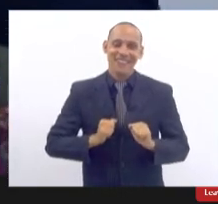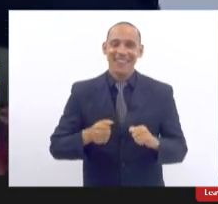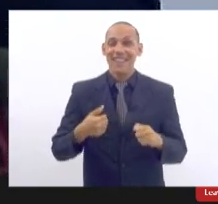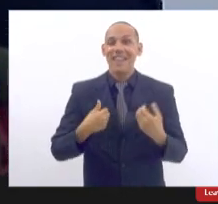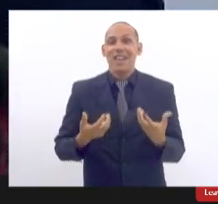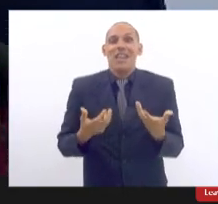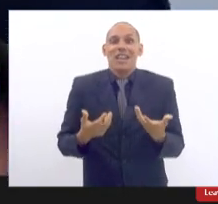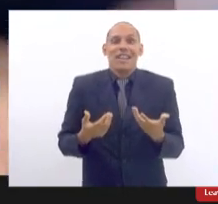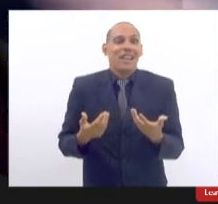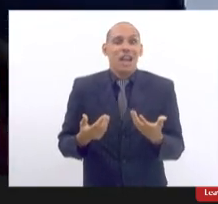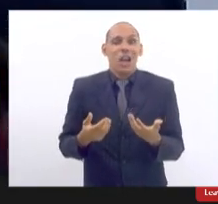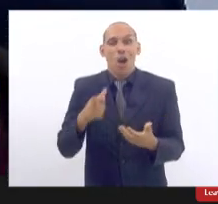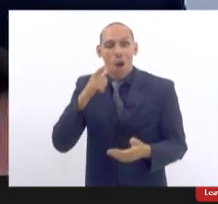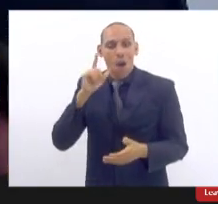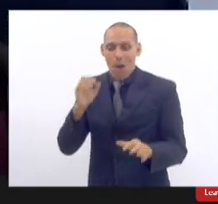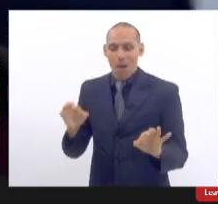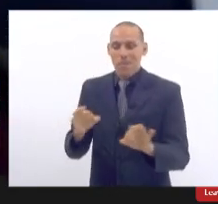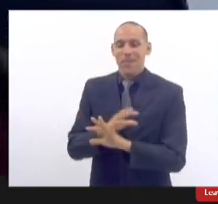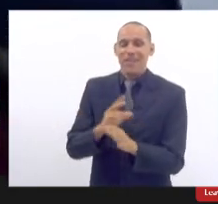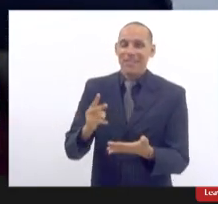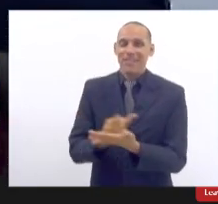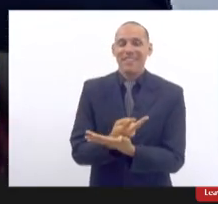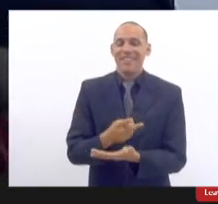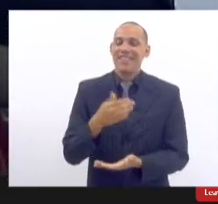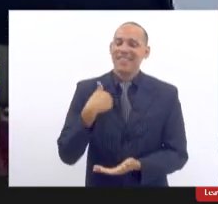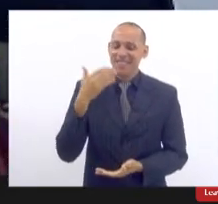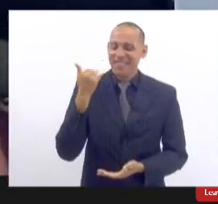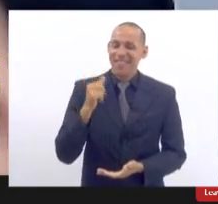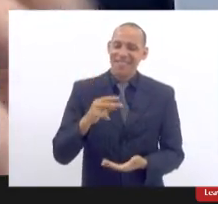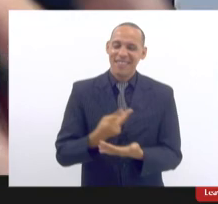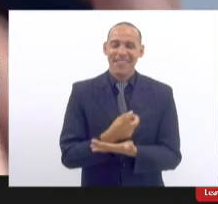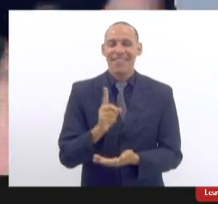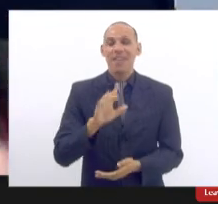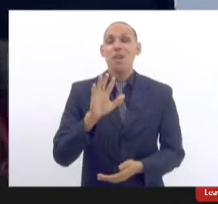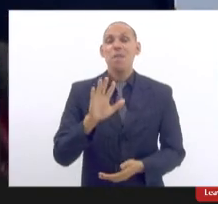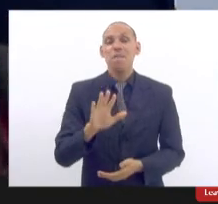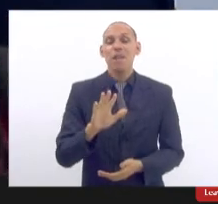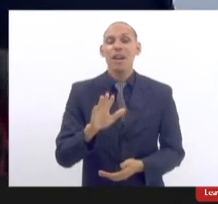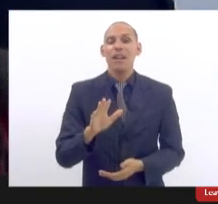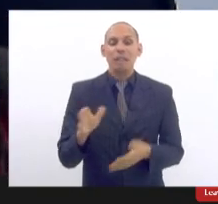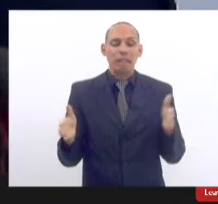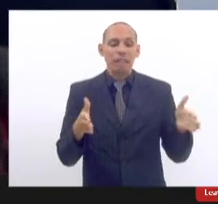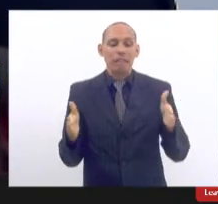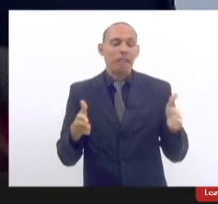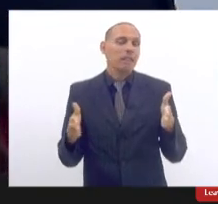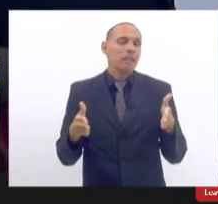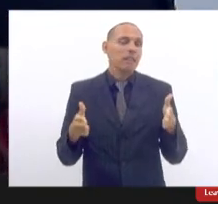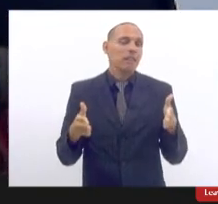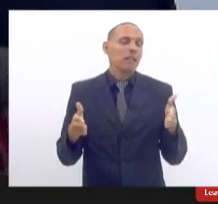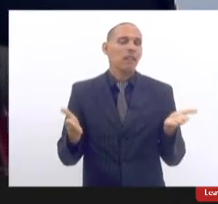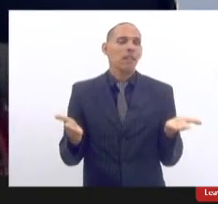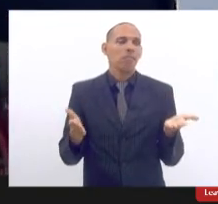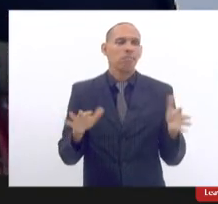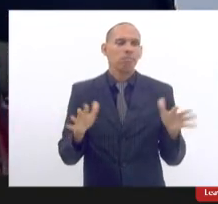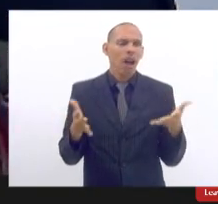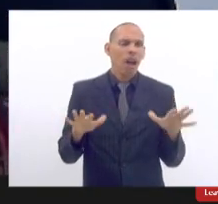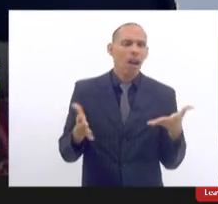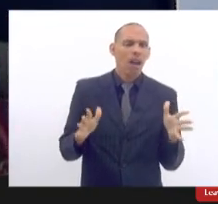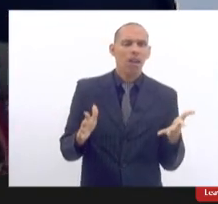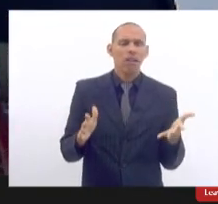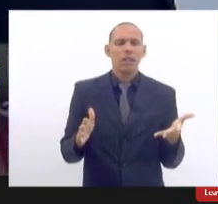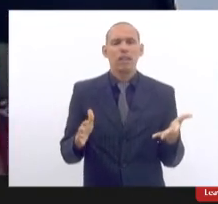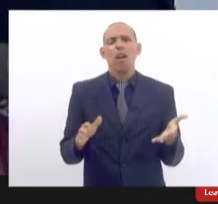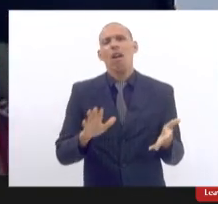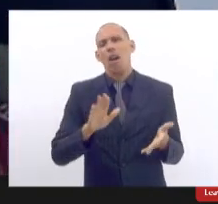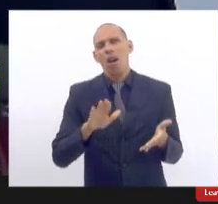sempre quero tudo para ontem e sei que às vezes não é bem assim mas qual é o horizonte temporal que a gente vai ter tipo assim olha